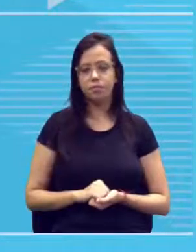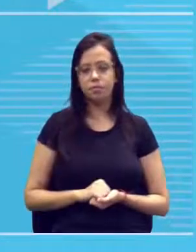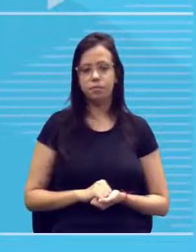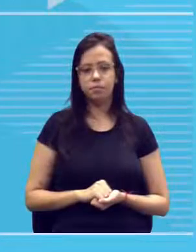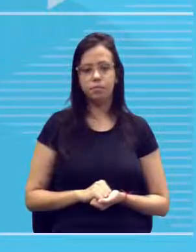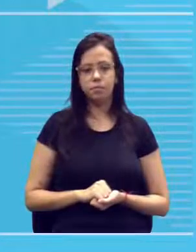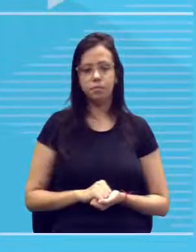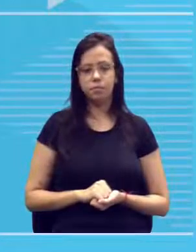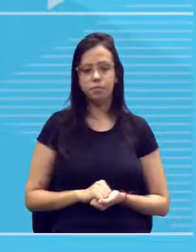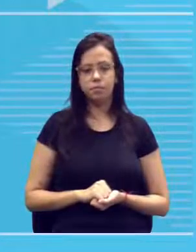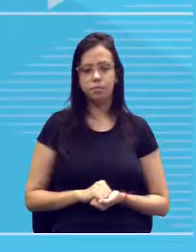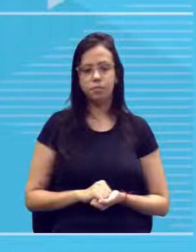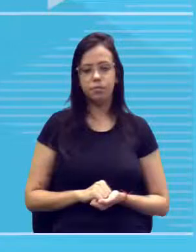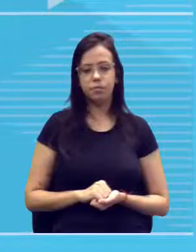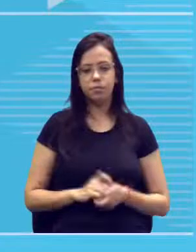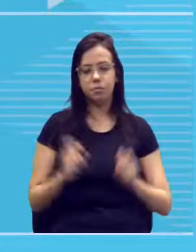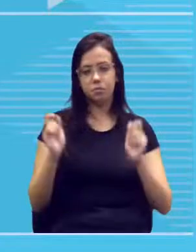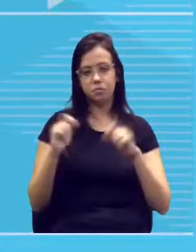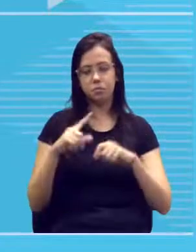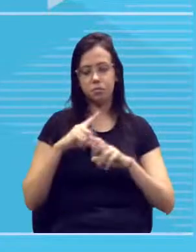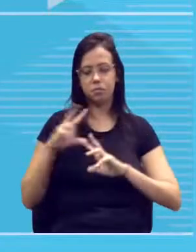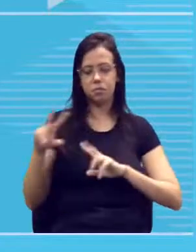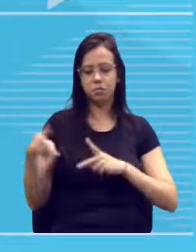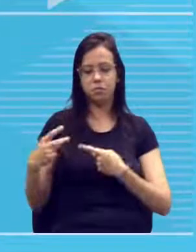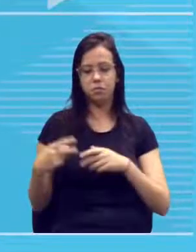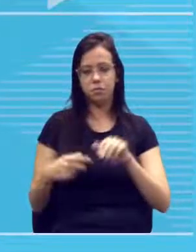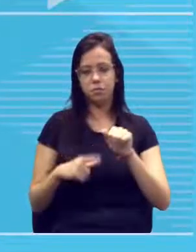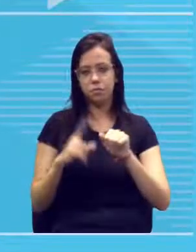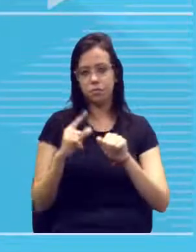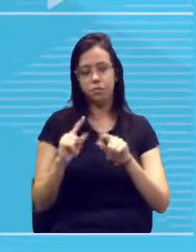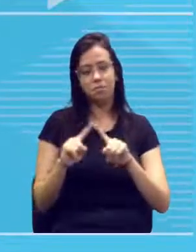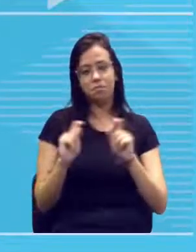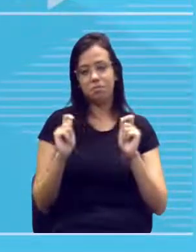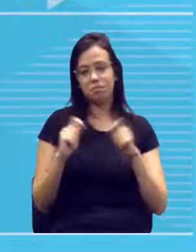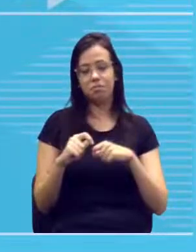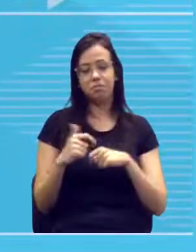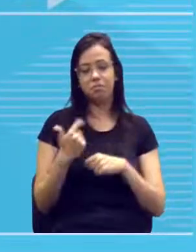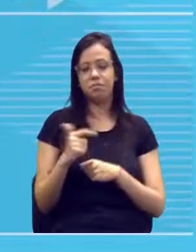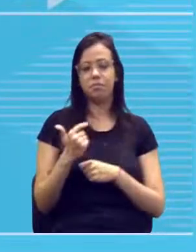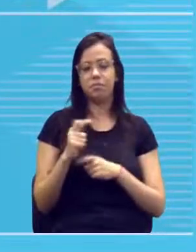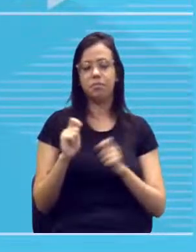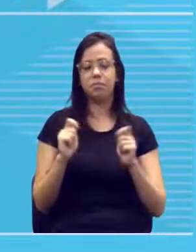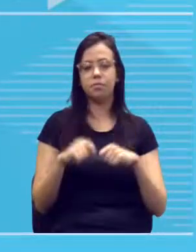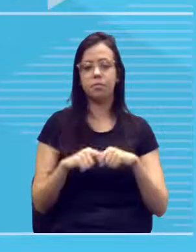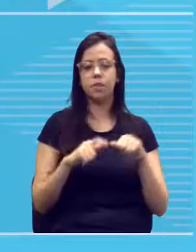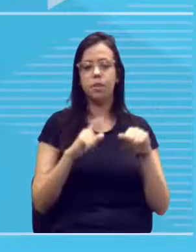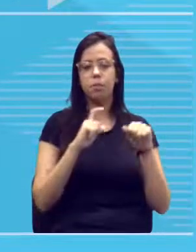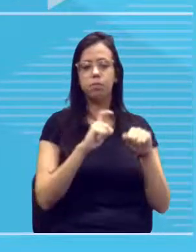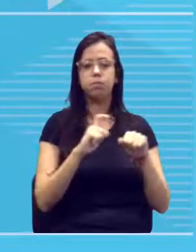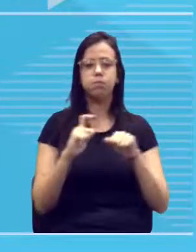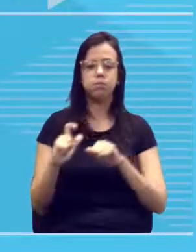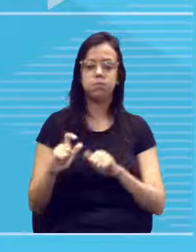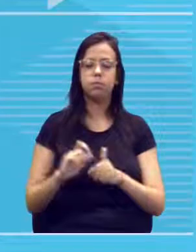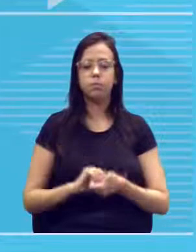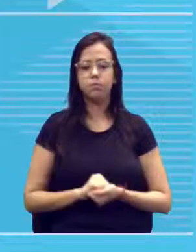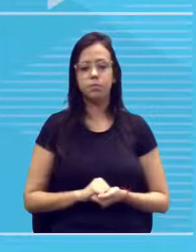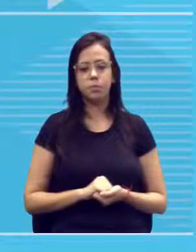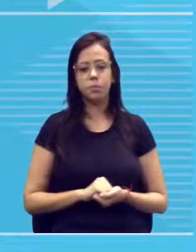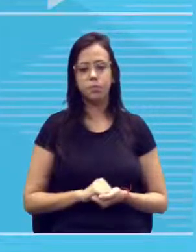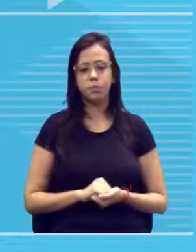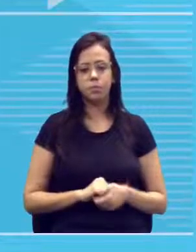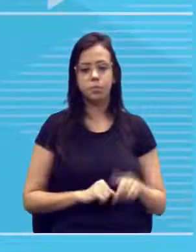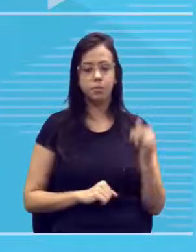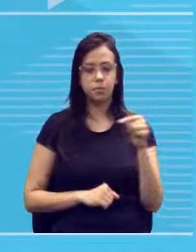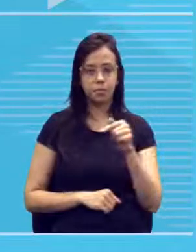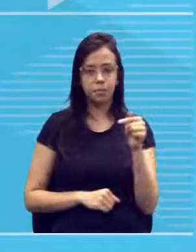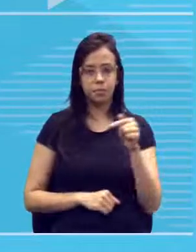Ele pode ter herdado o azinho, mas ele também não pode ter herdado o azinho, ele pode ter sido azão ou azão. O sete,